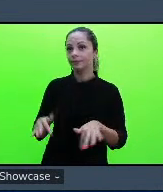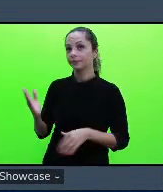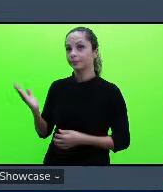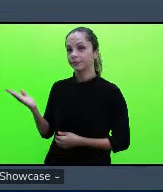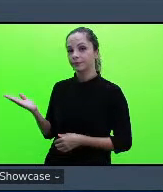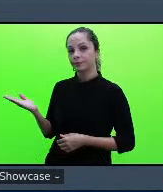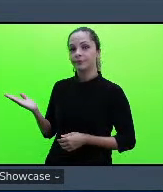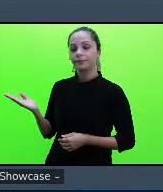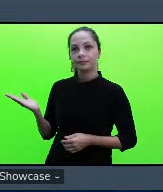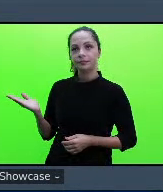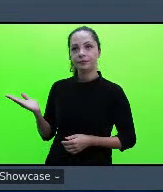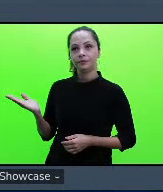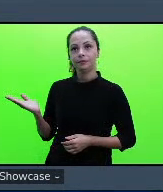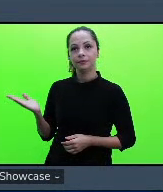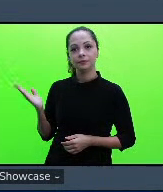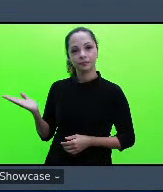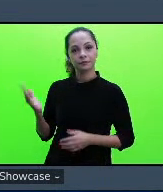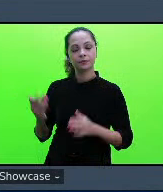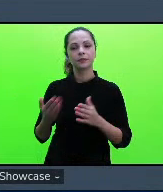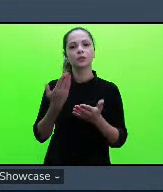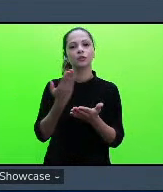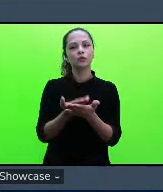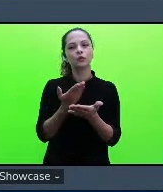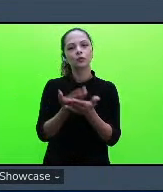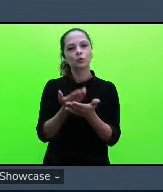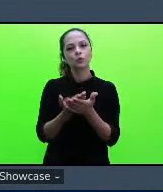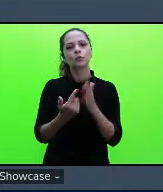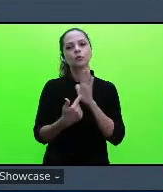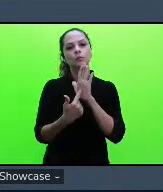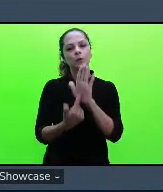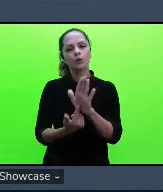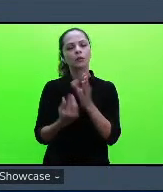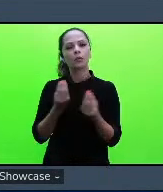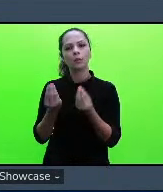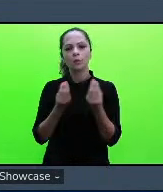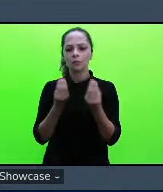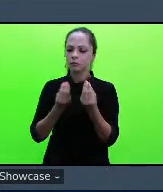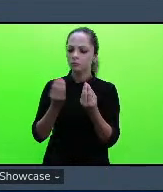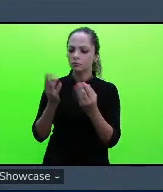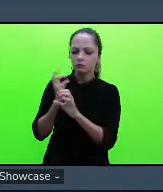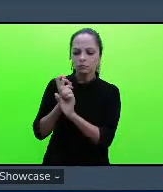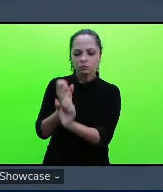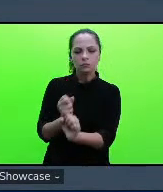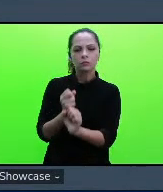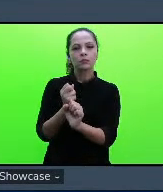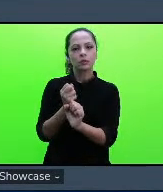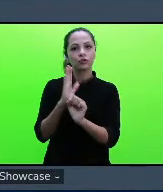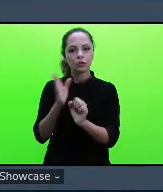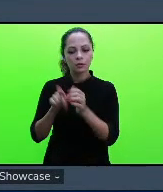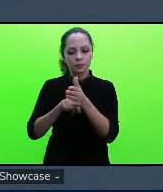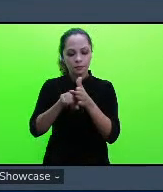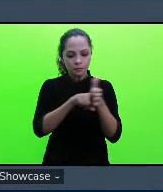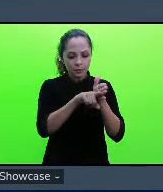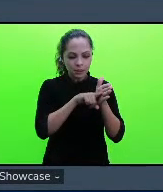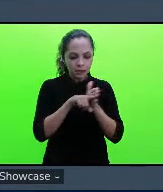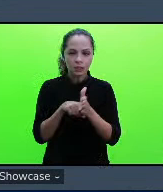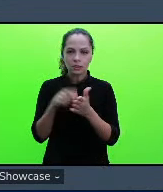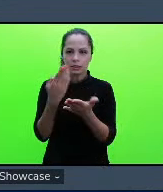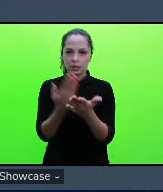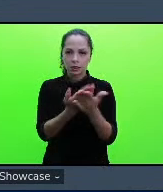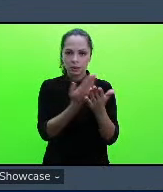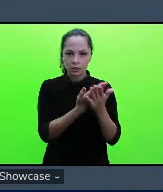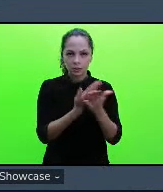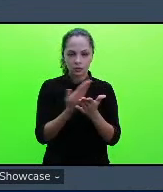pode dizer para a gente que somando os resultados encontrados no presente estudo os quais foram corroborados pela